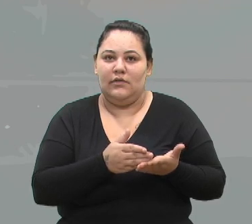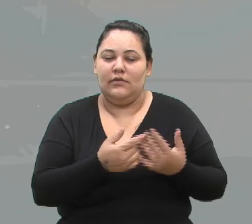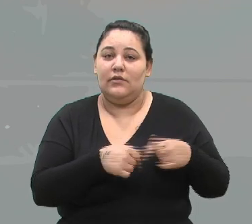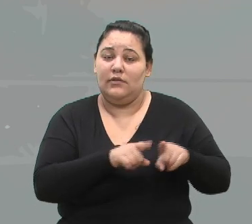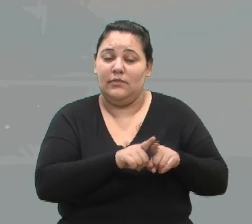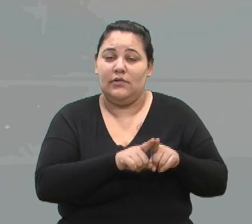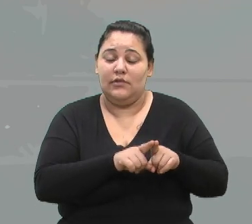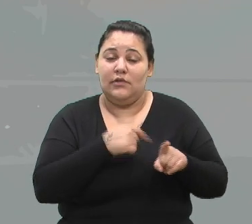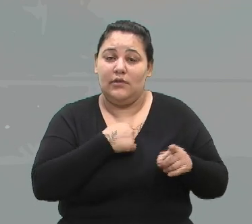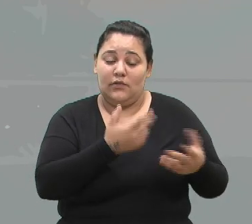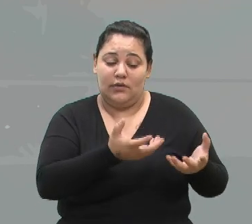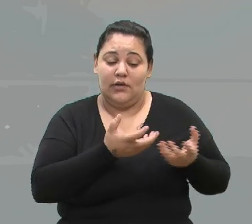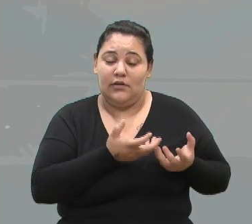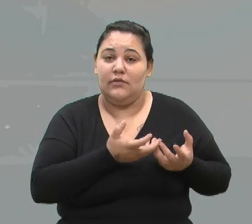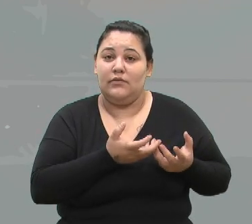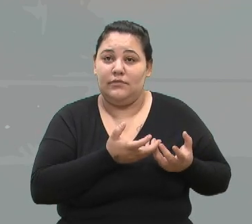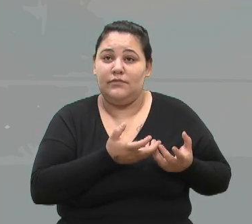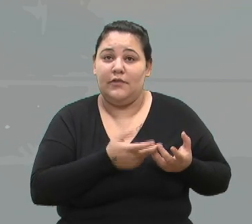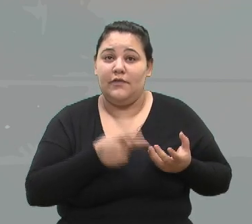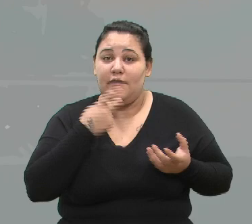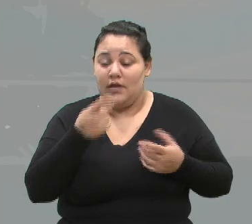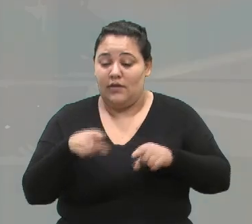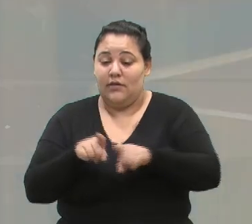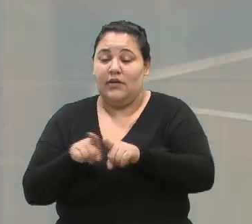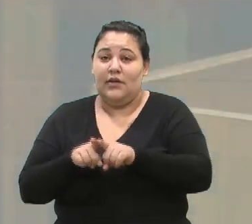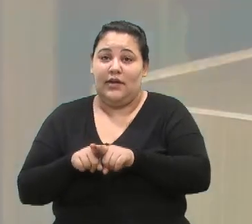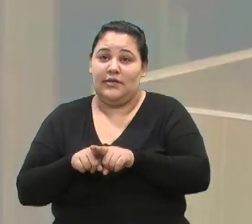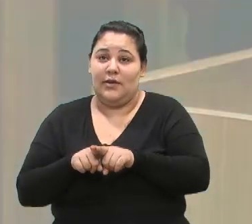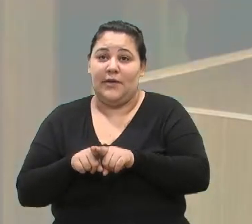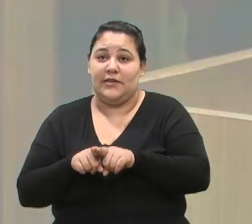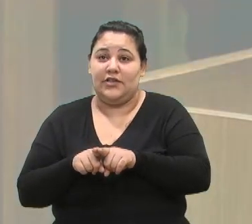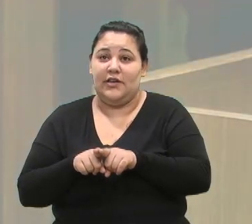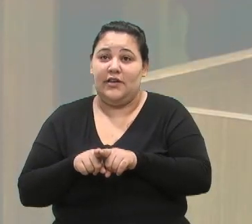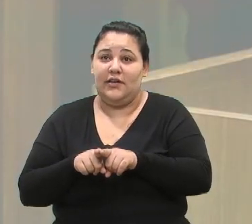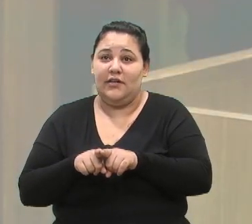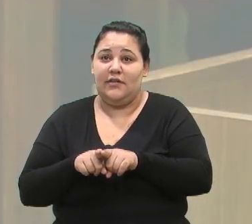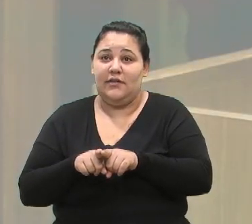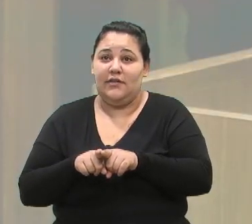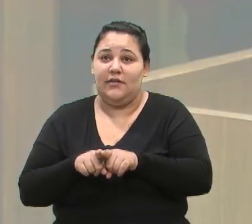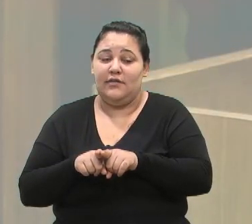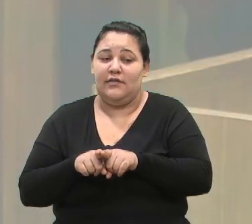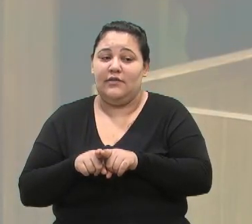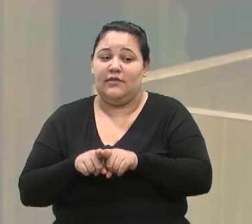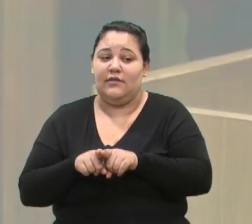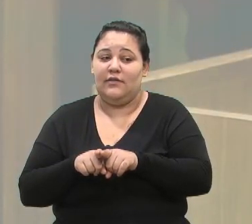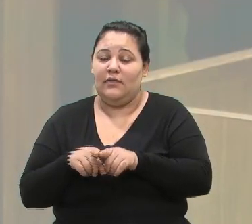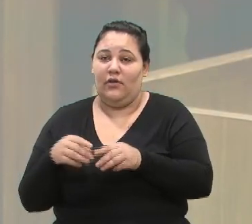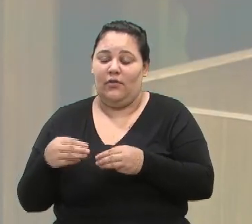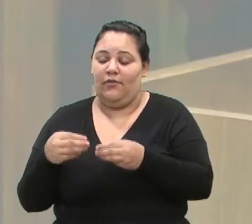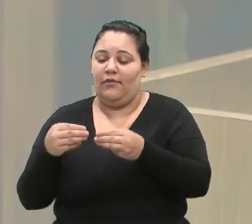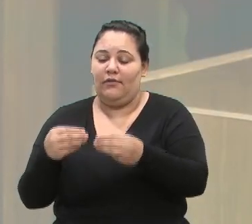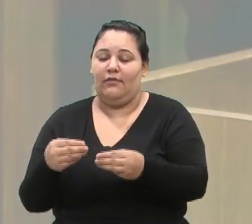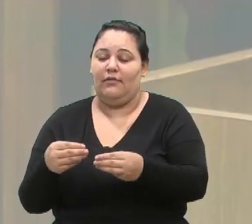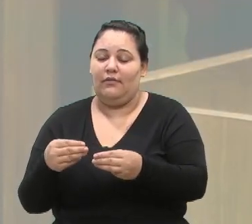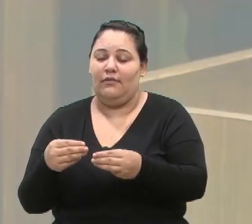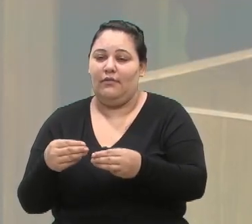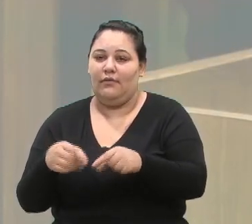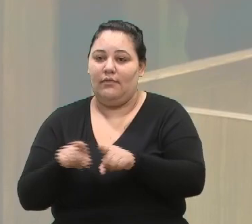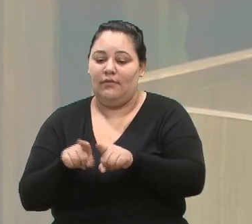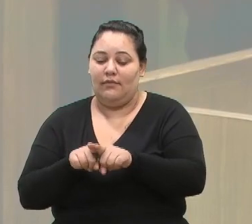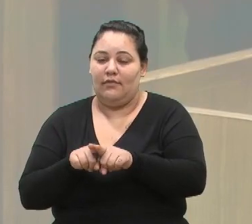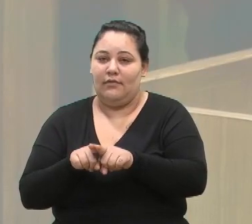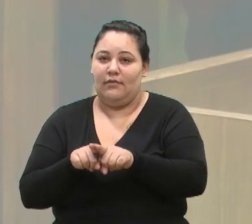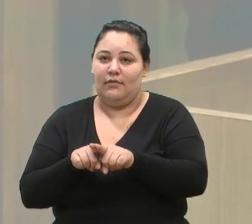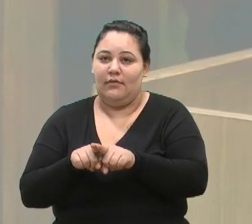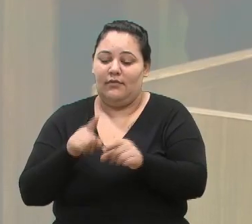Eu quero também dizer que, na parte da tarde, tivemos com o MDA, Ministério do Desenvolvimento Agrário, onde Caxias